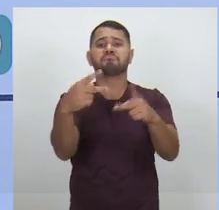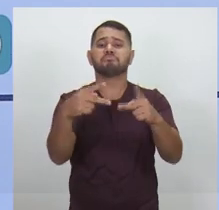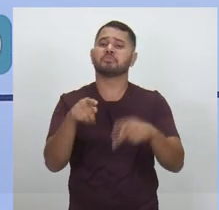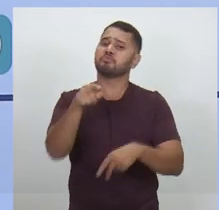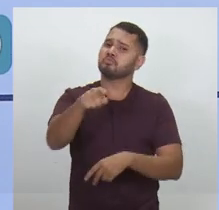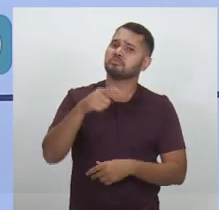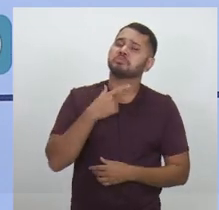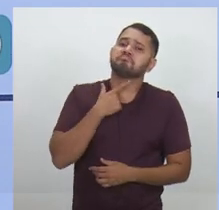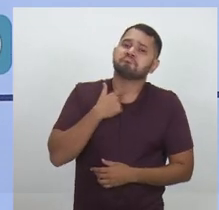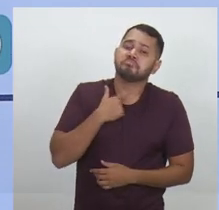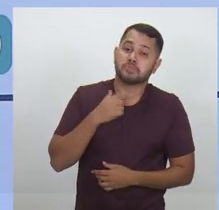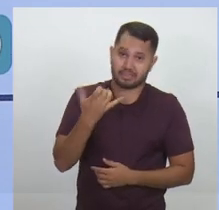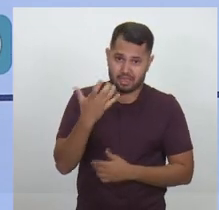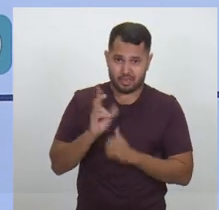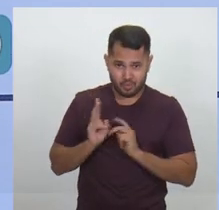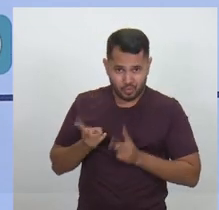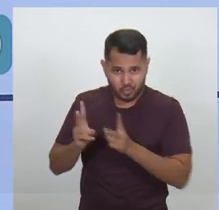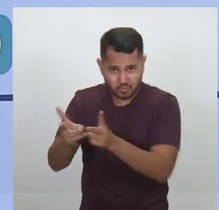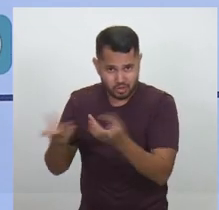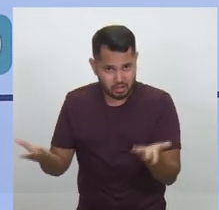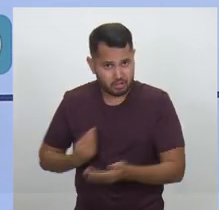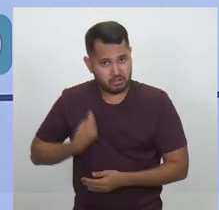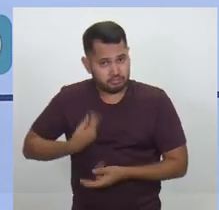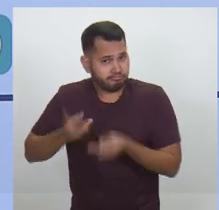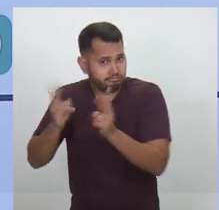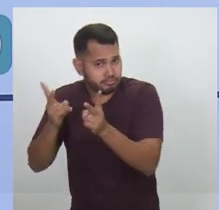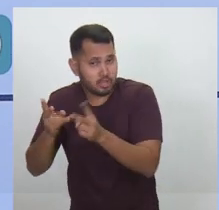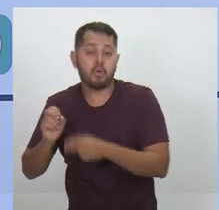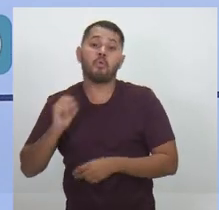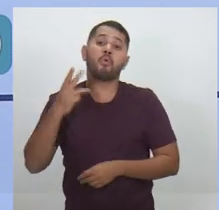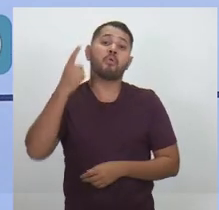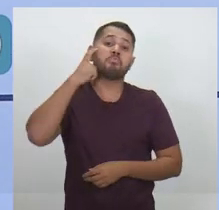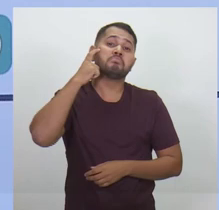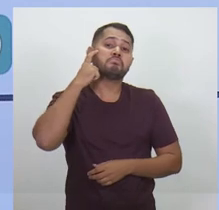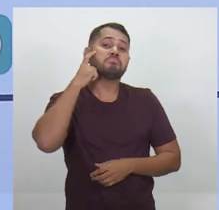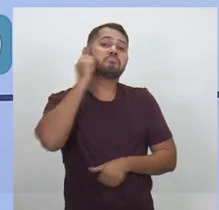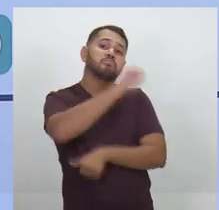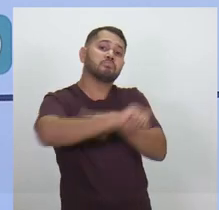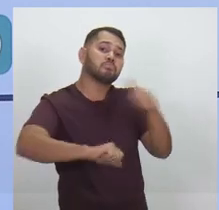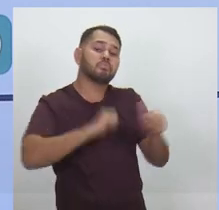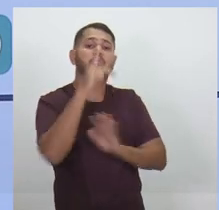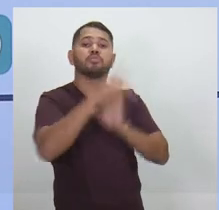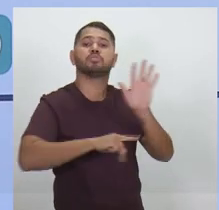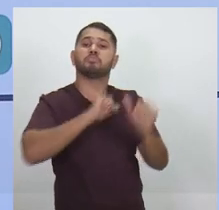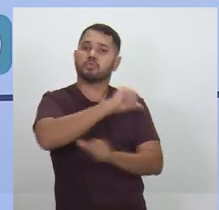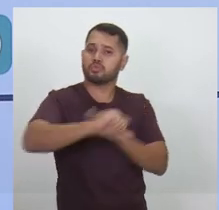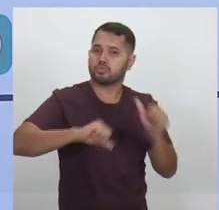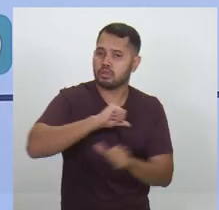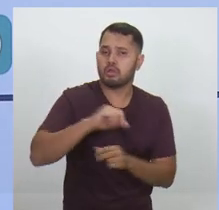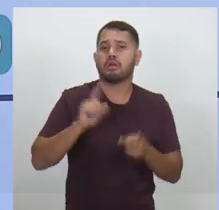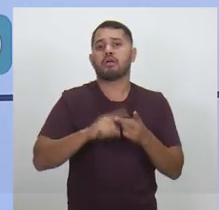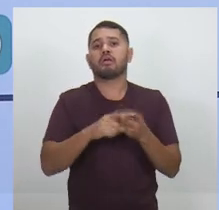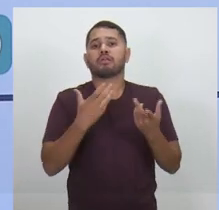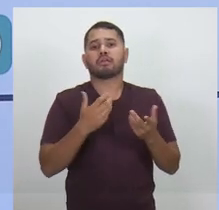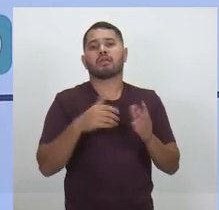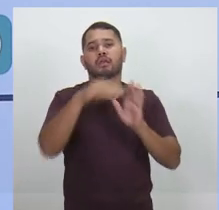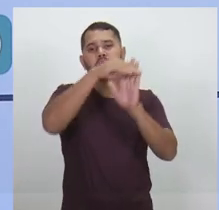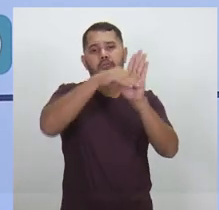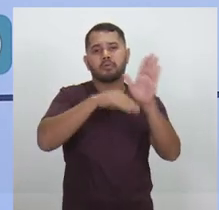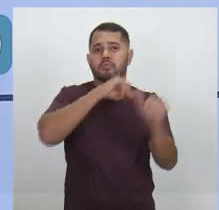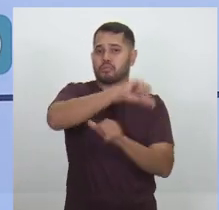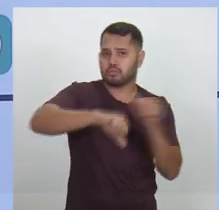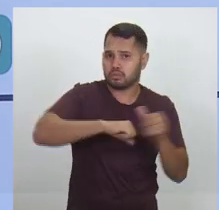decide se quer continuar do jeito que está ou se vai apostar num projeto de mudança, num projeto de renovação.